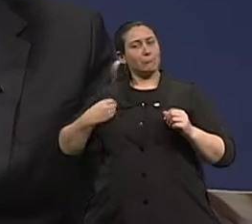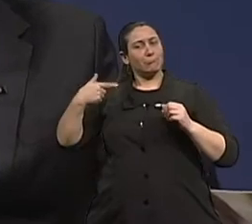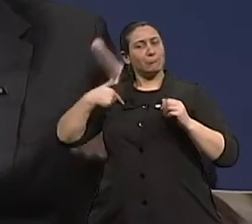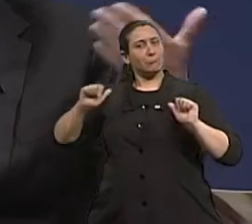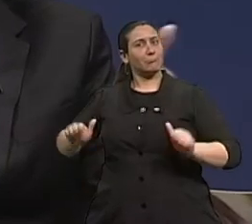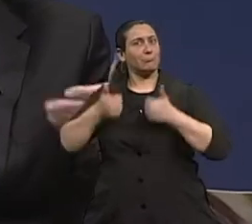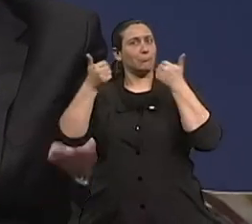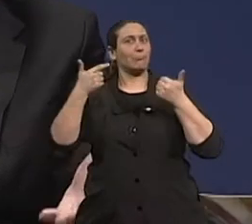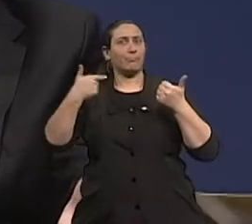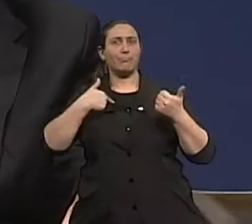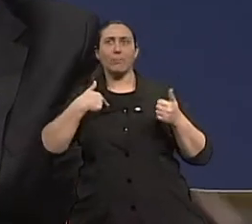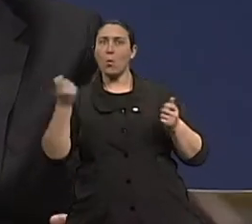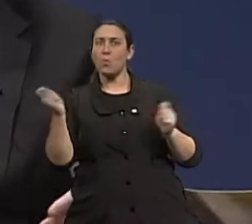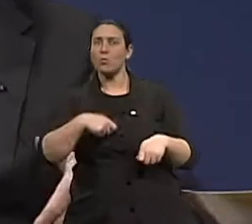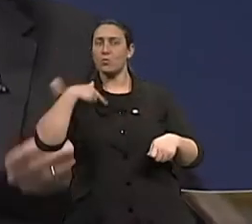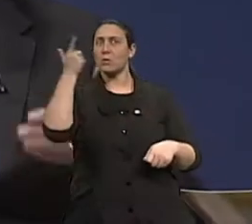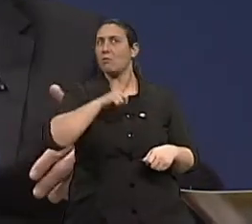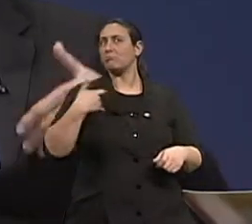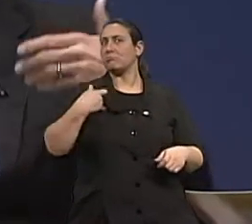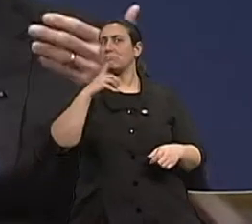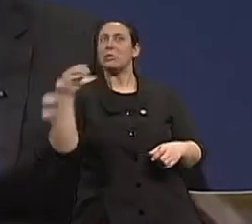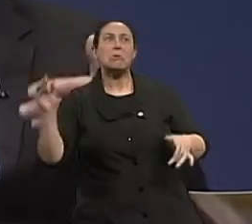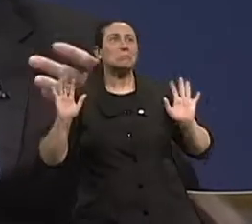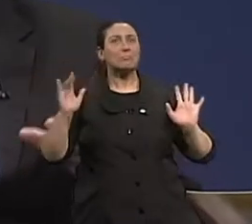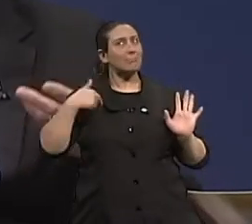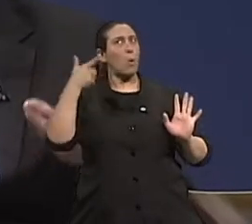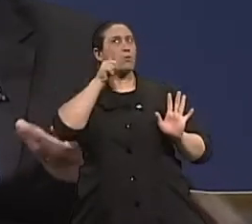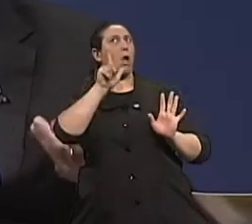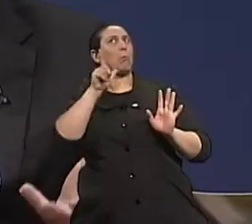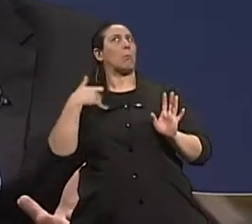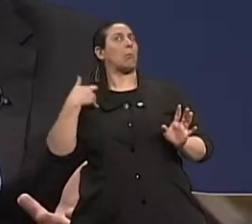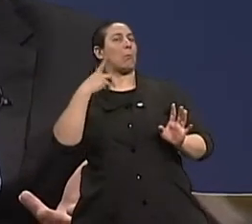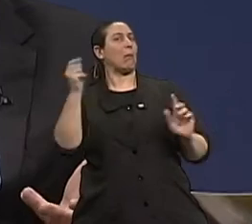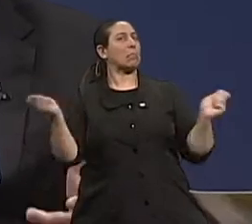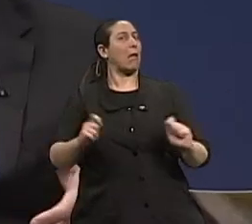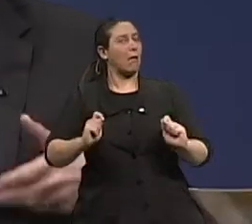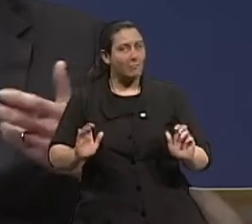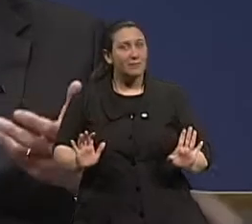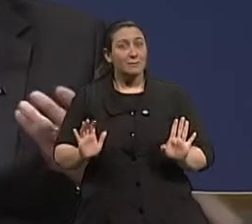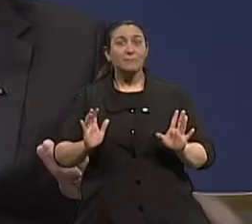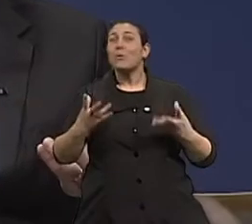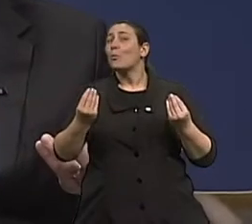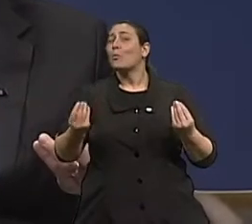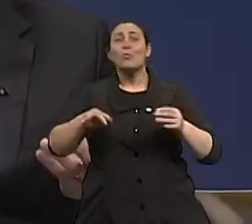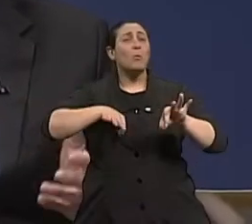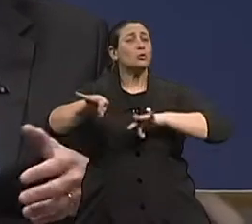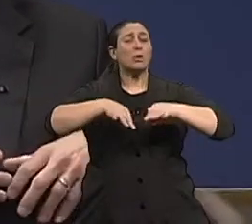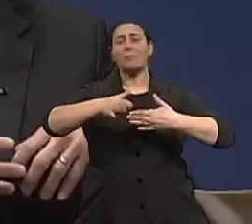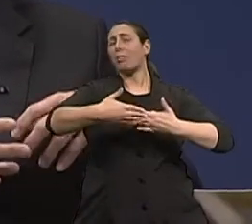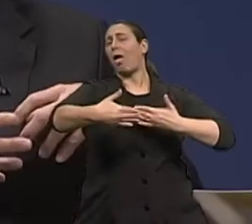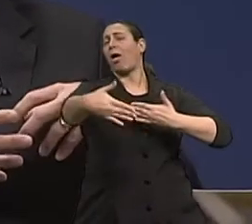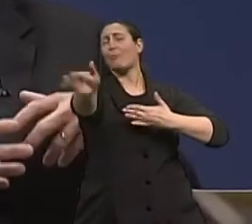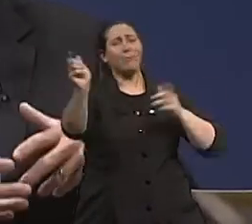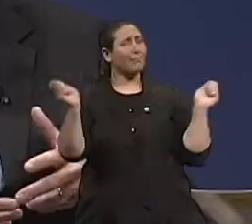octagenários, nonagenários, centenários. Exatamente. Então, a pessoa tem muito tempo pela frente ainda para novos projetos. Nós